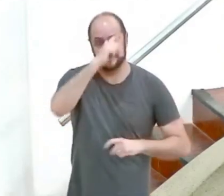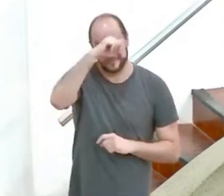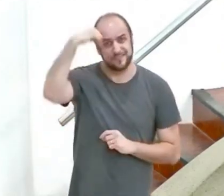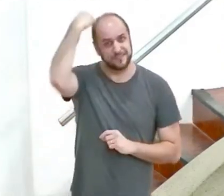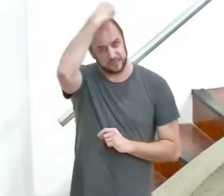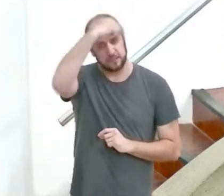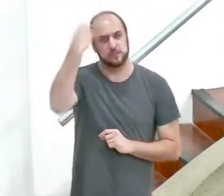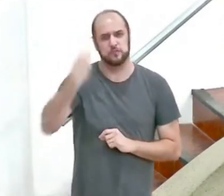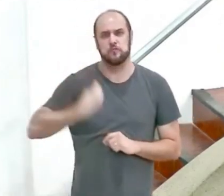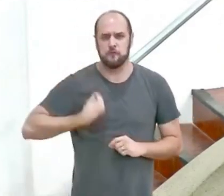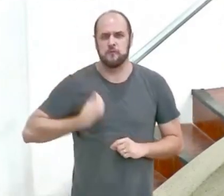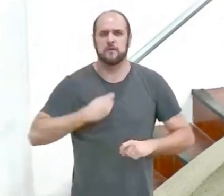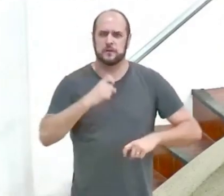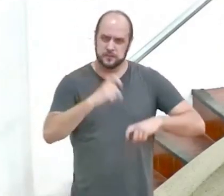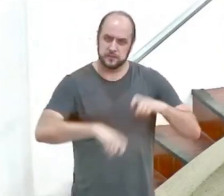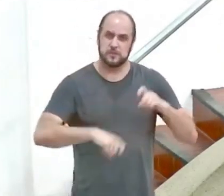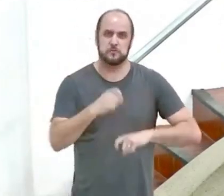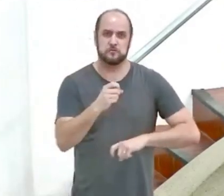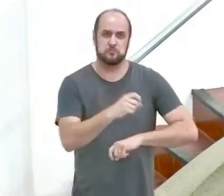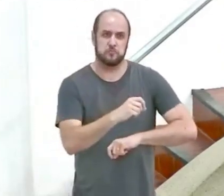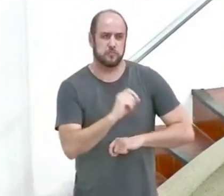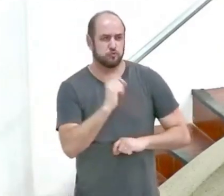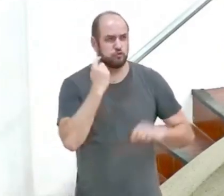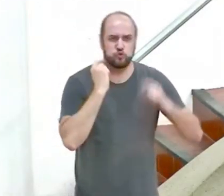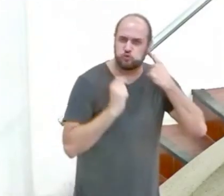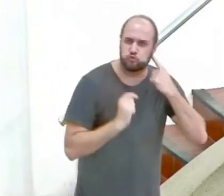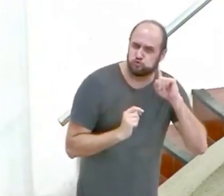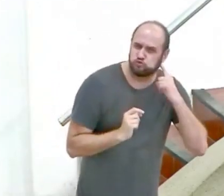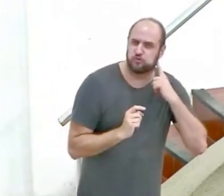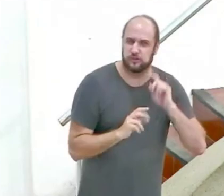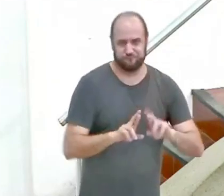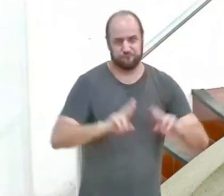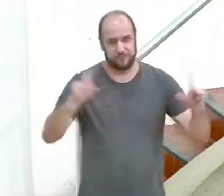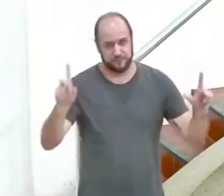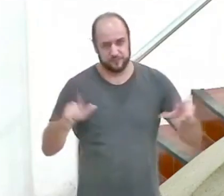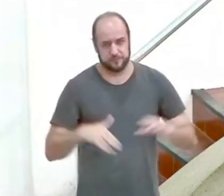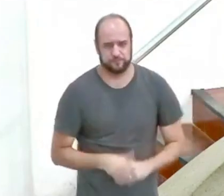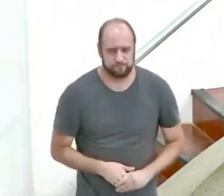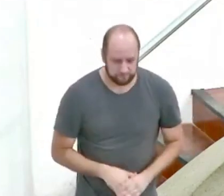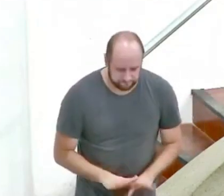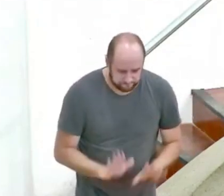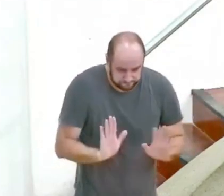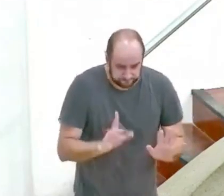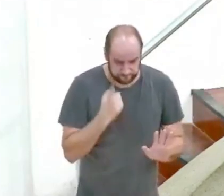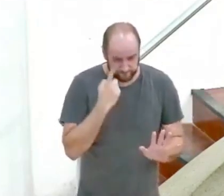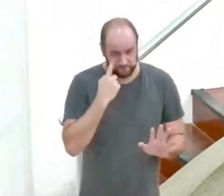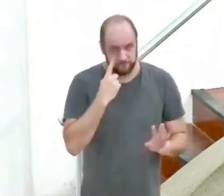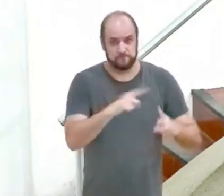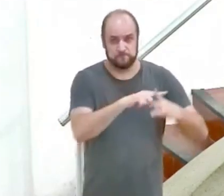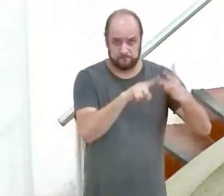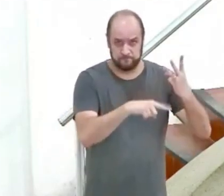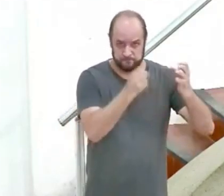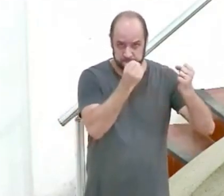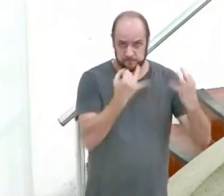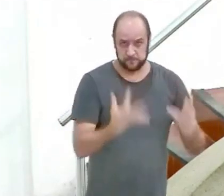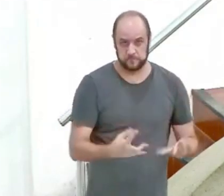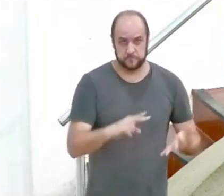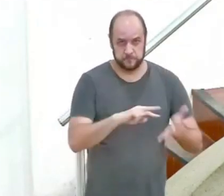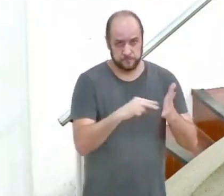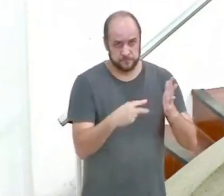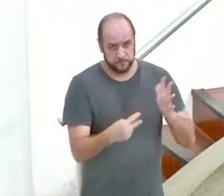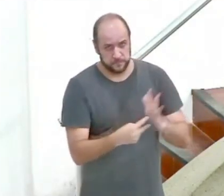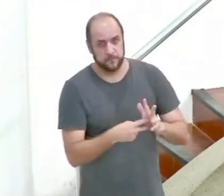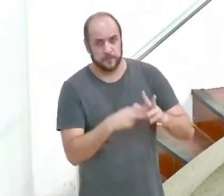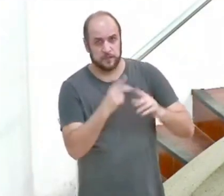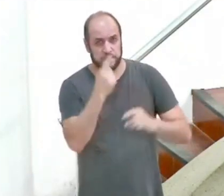e uma vida sexual impura. Vamos então explorar as três explicações de Paulo, no que consiste essa